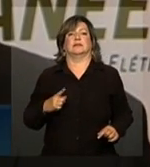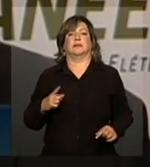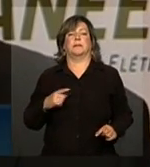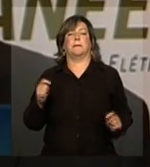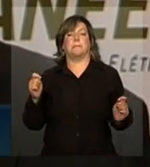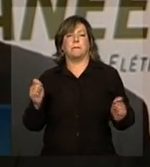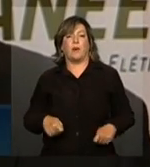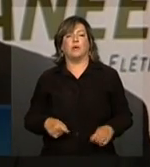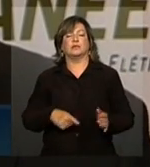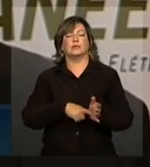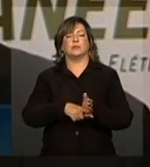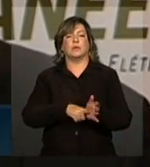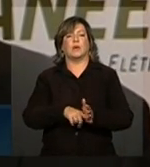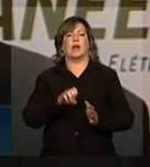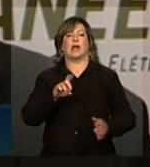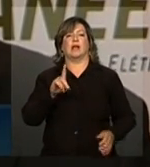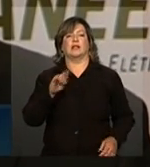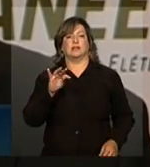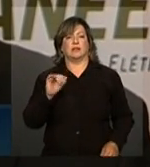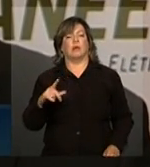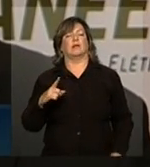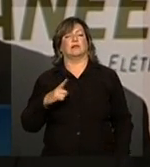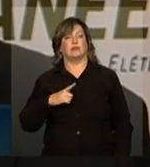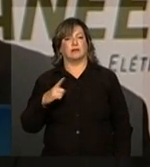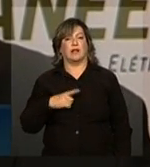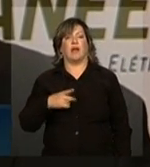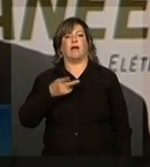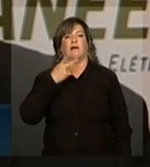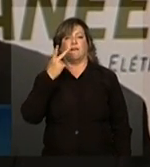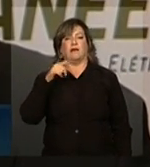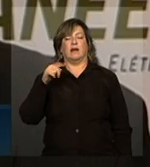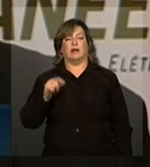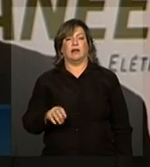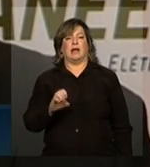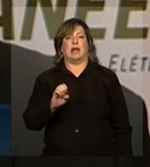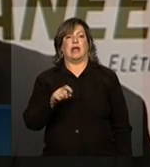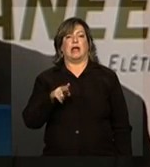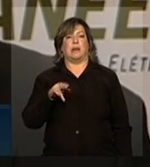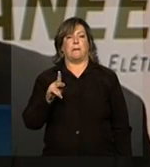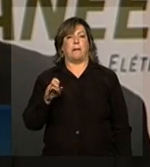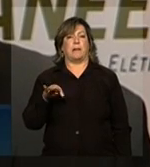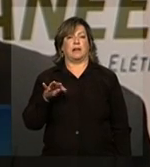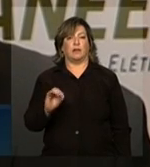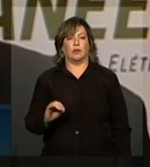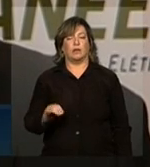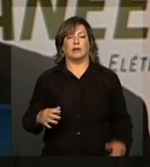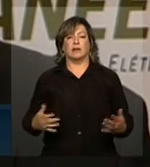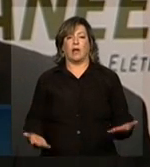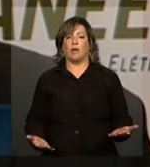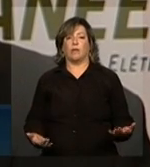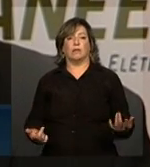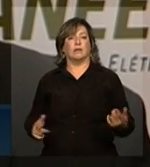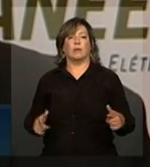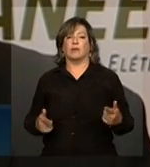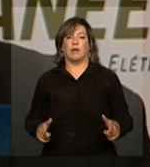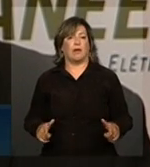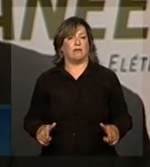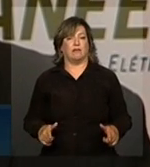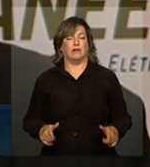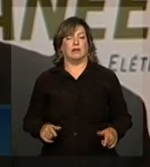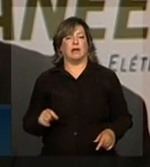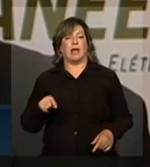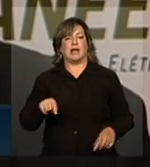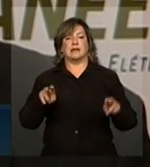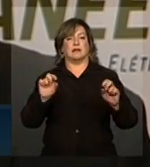-se consultar o edital, no edital consta aquele equipamento, então, não houve, de fato, essa